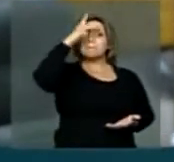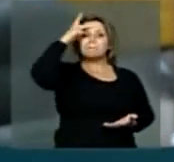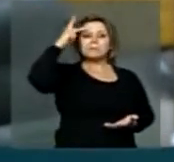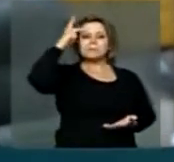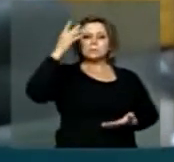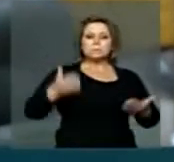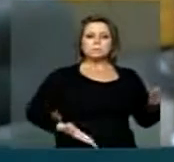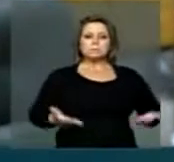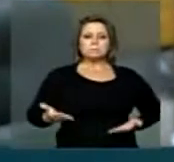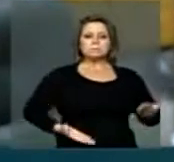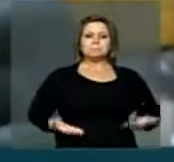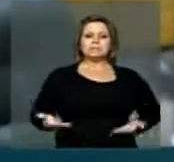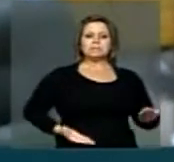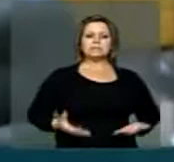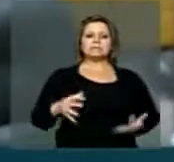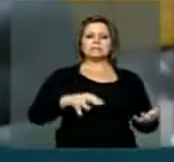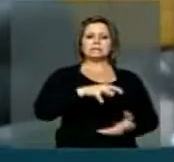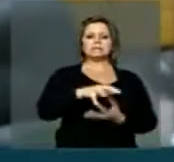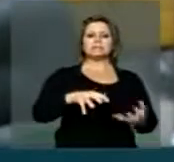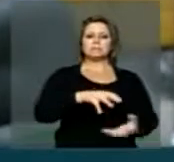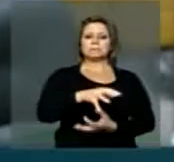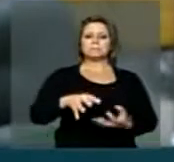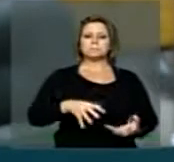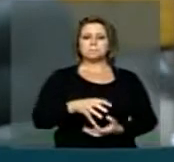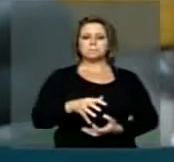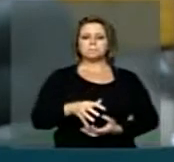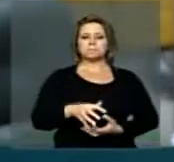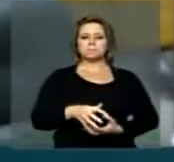e estamos... Desculpa, senhor presidente.